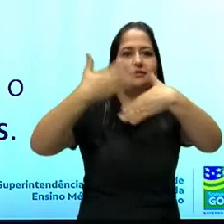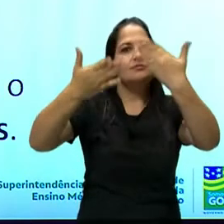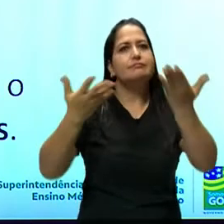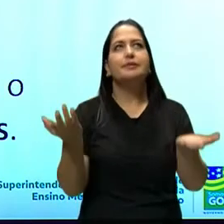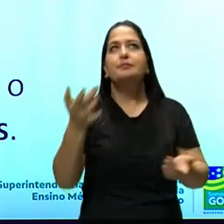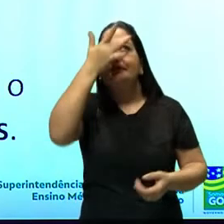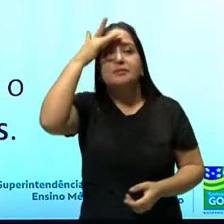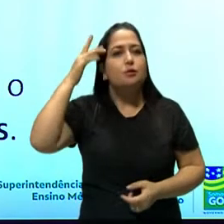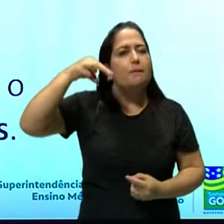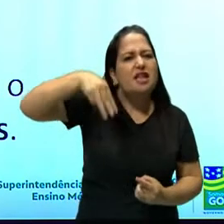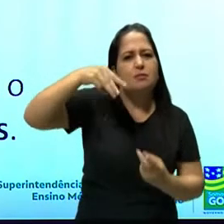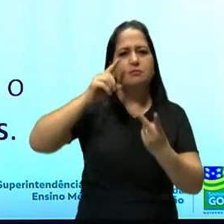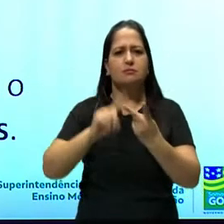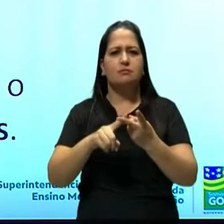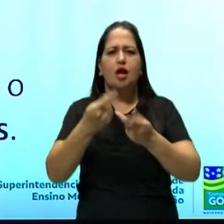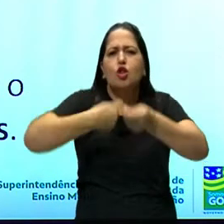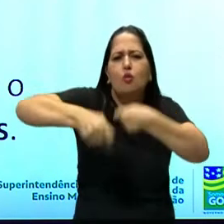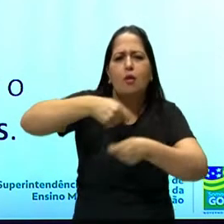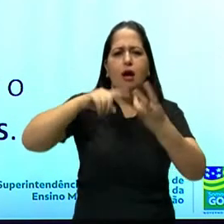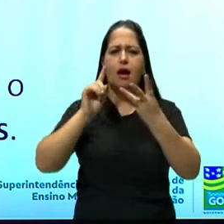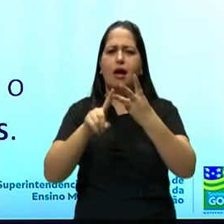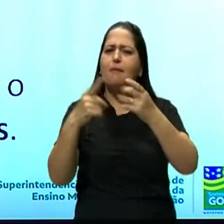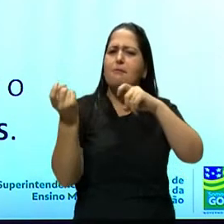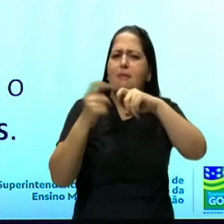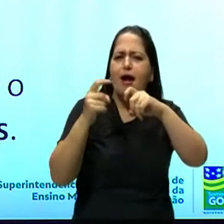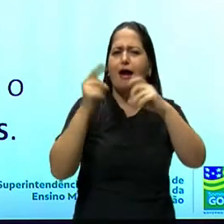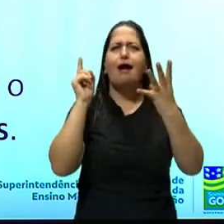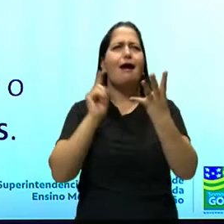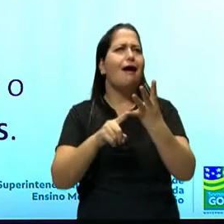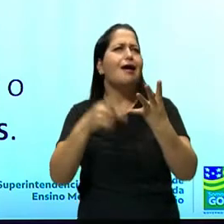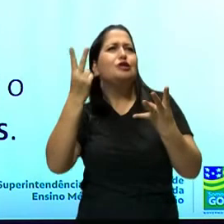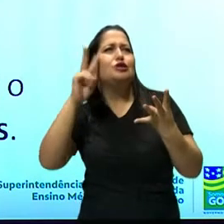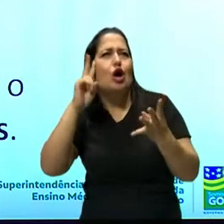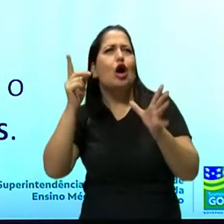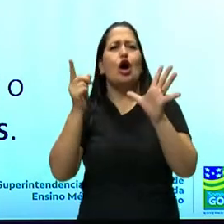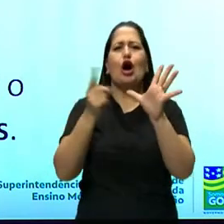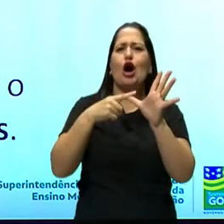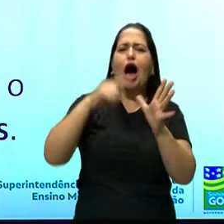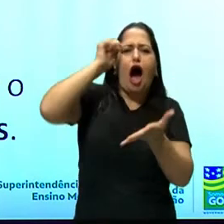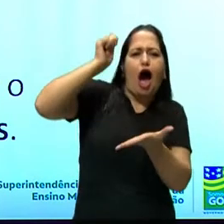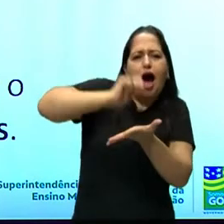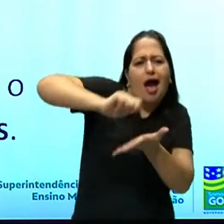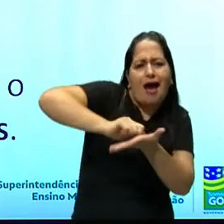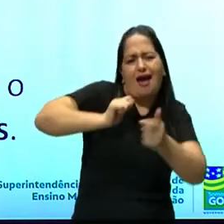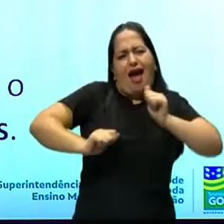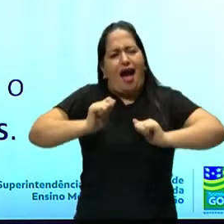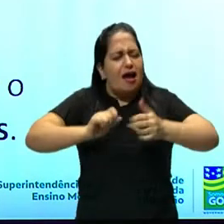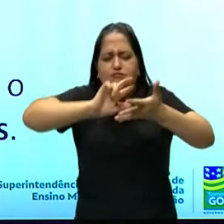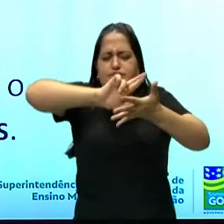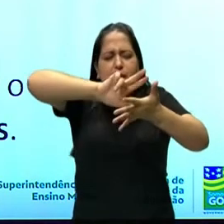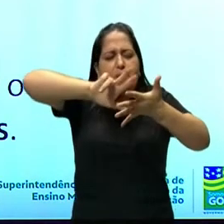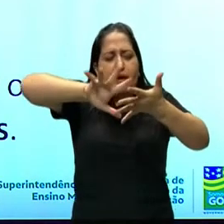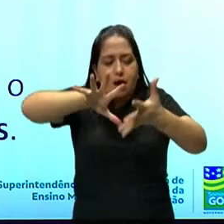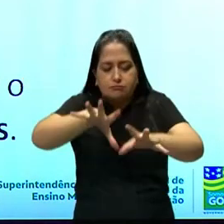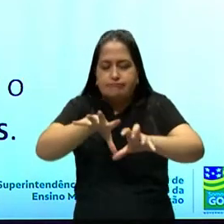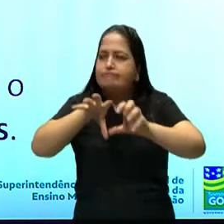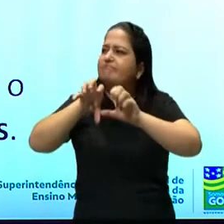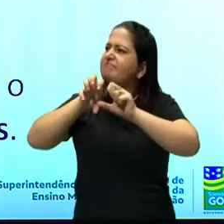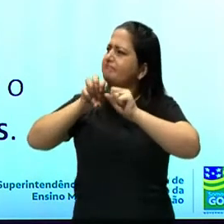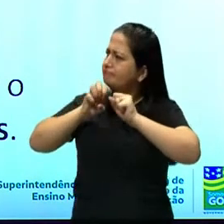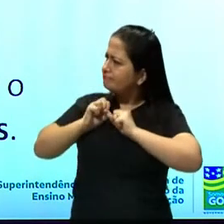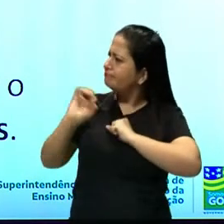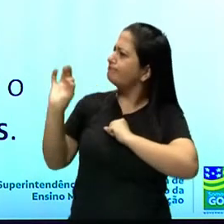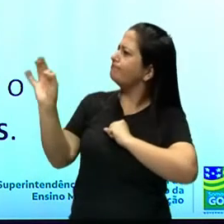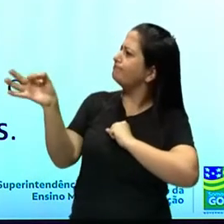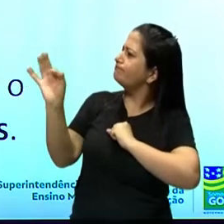economistas, os médicos, historiadores, escritores, todos vão absorver as ideias que